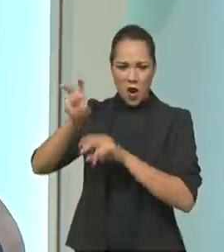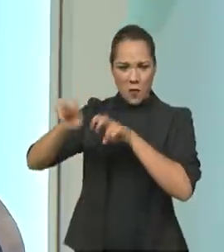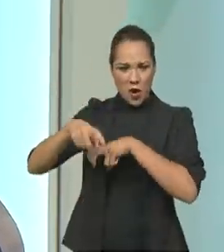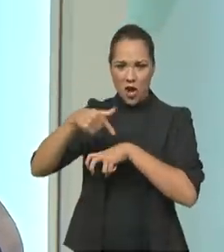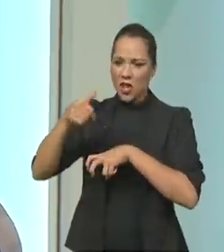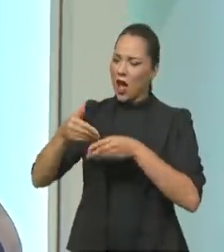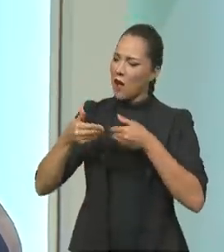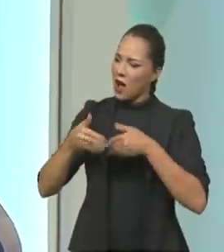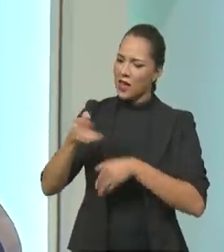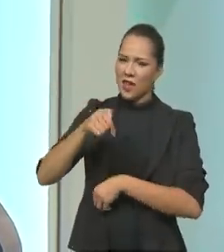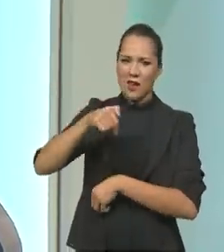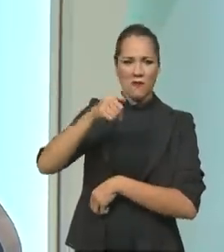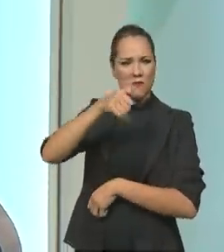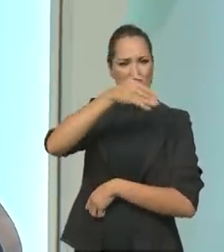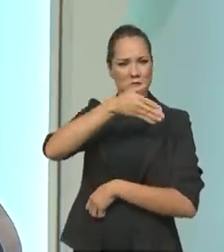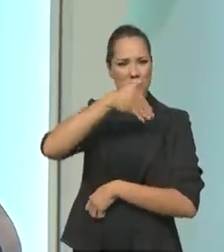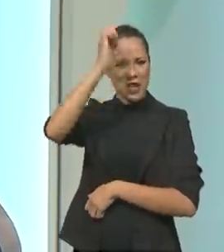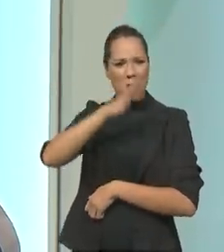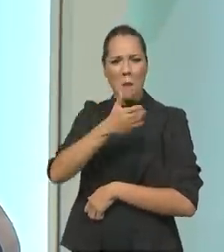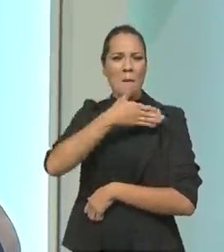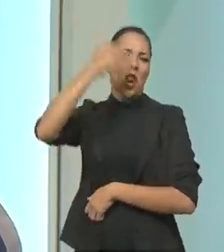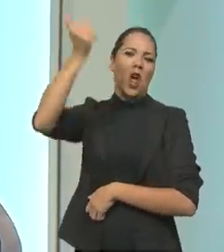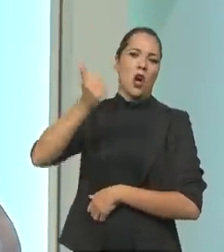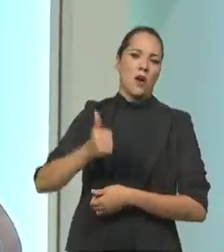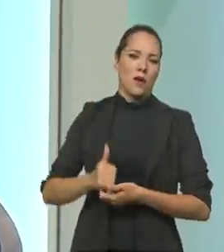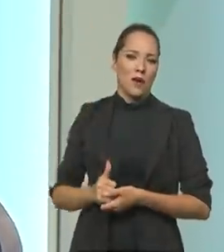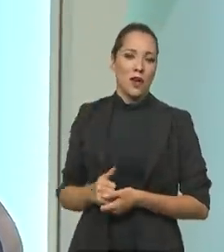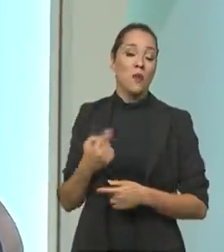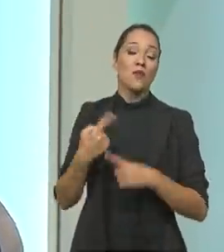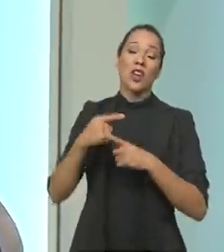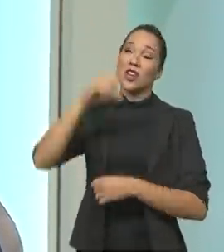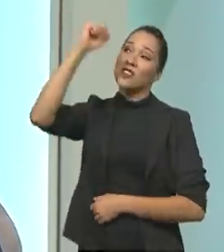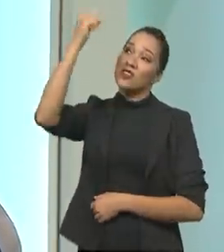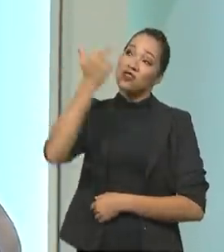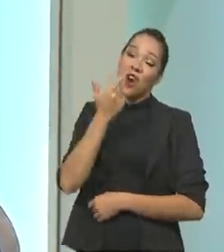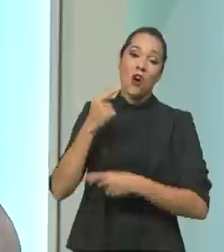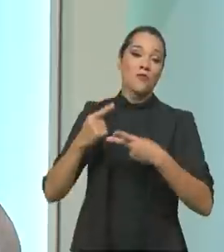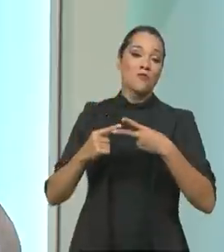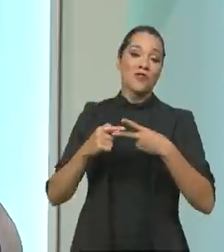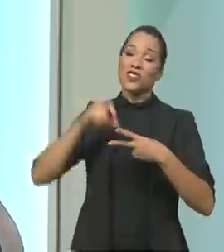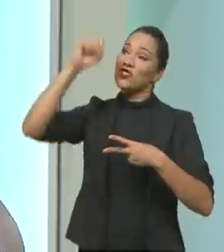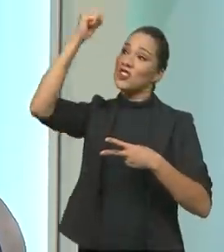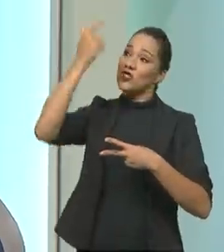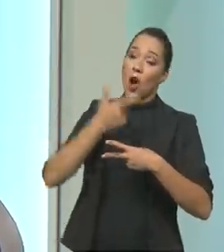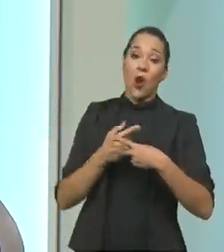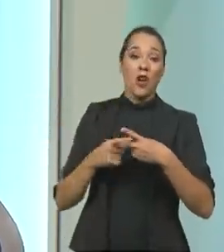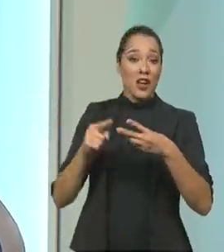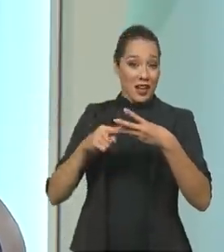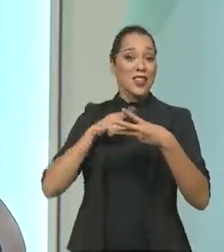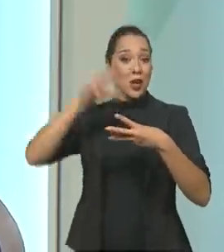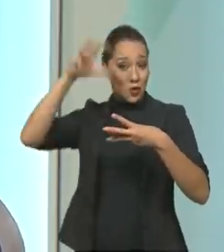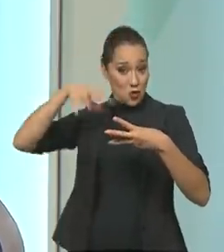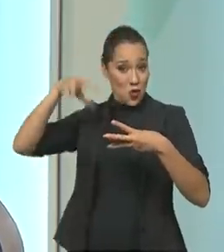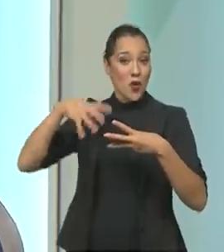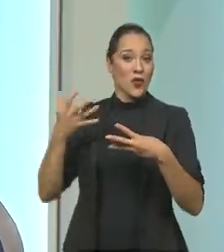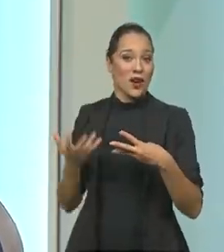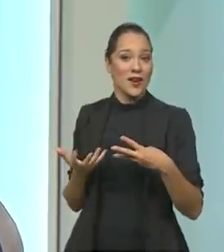porteira para dentro nós somos imbatíveis. Porque a gente tem solo, a gente tem sol e a gente tem chuva.